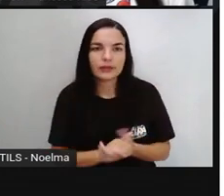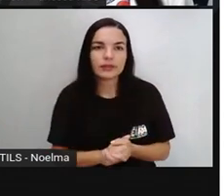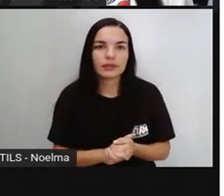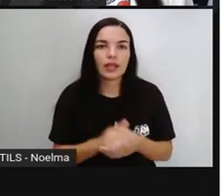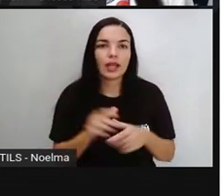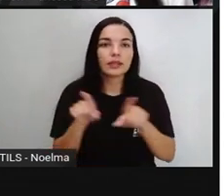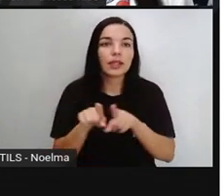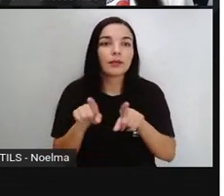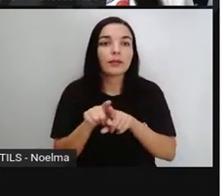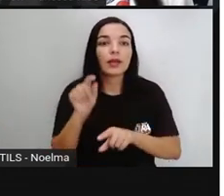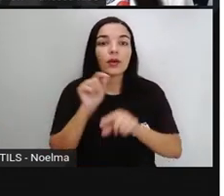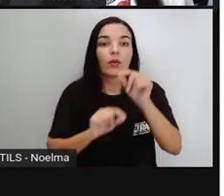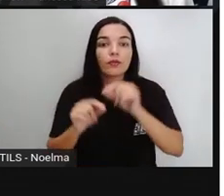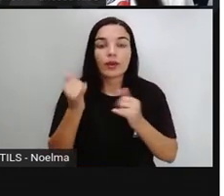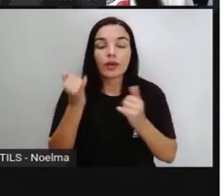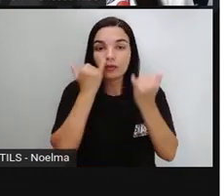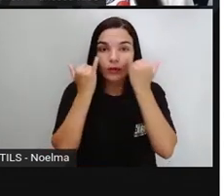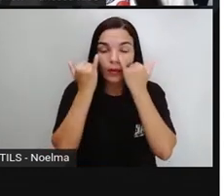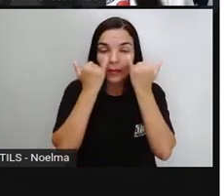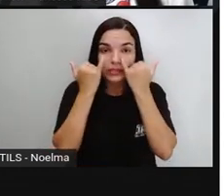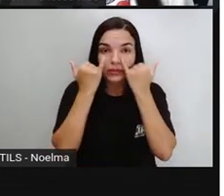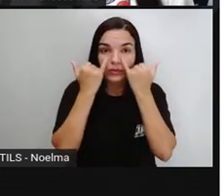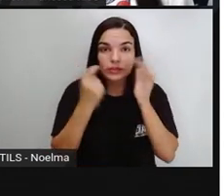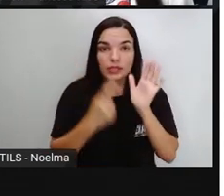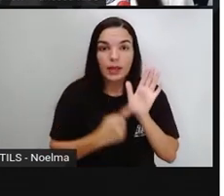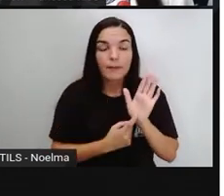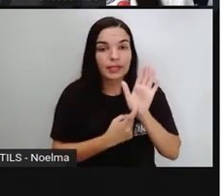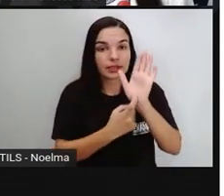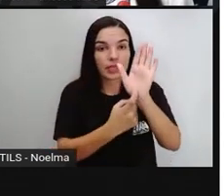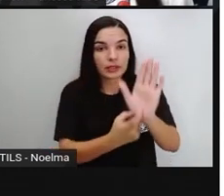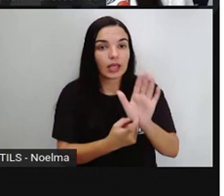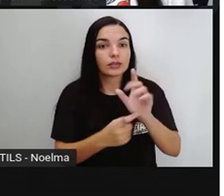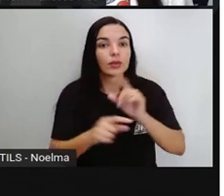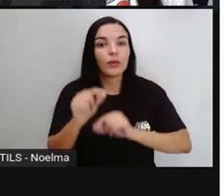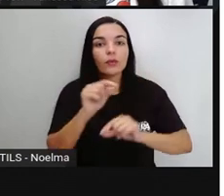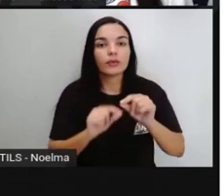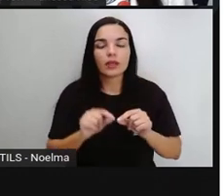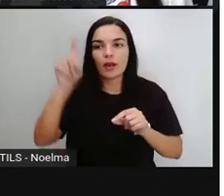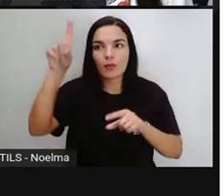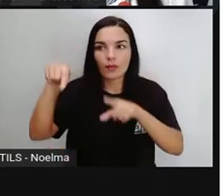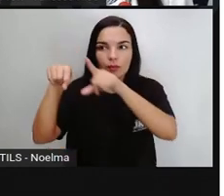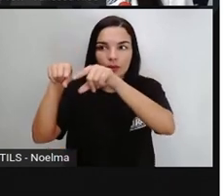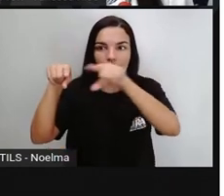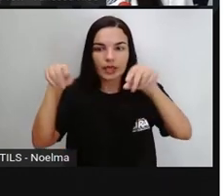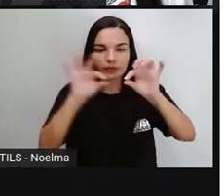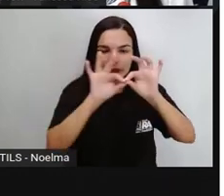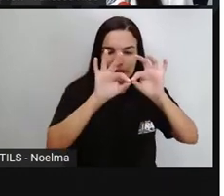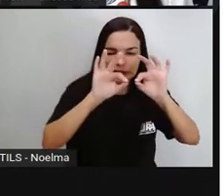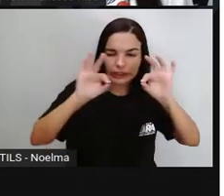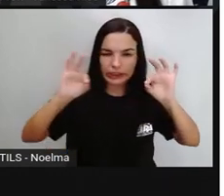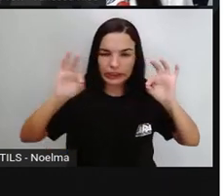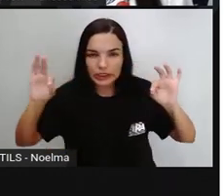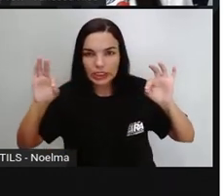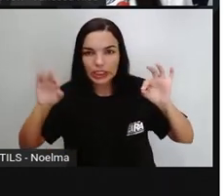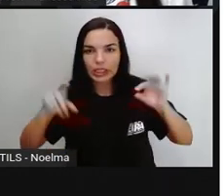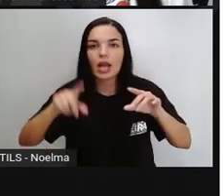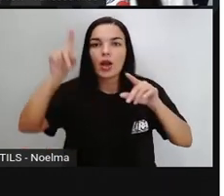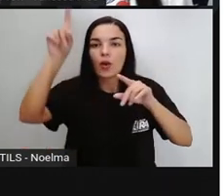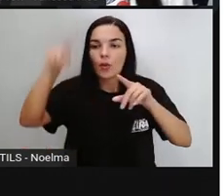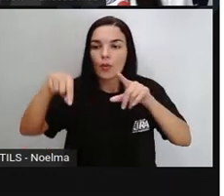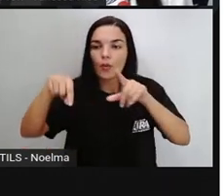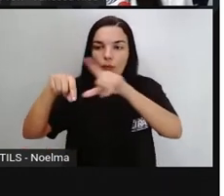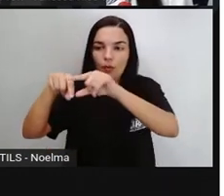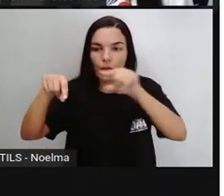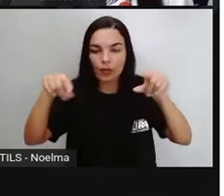gente observou entre os dados apresentados, né, da PRO, pela PRO agora, a gente viu o gráfico de linha. Nós vimos também um